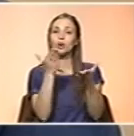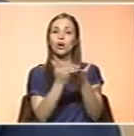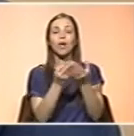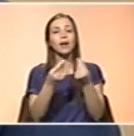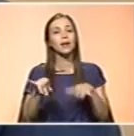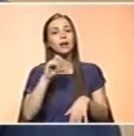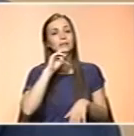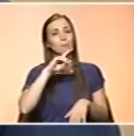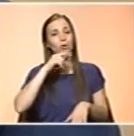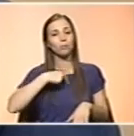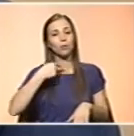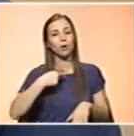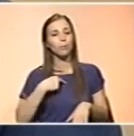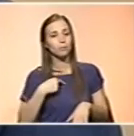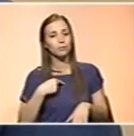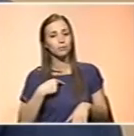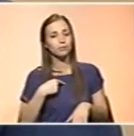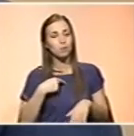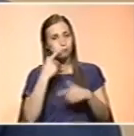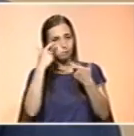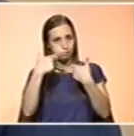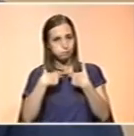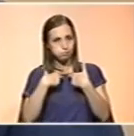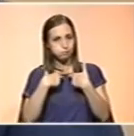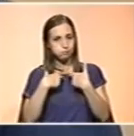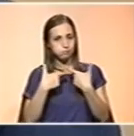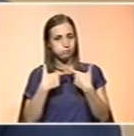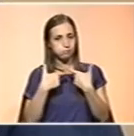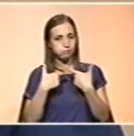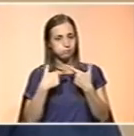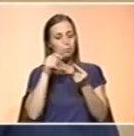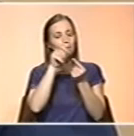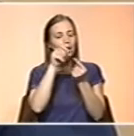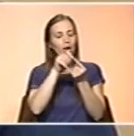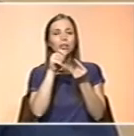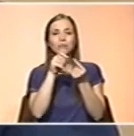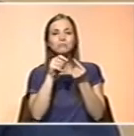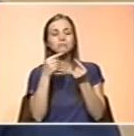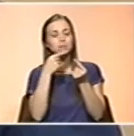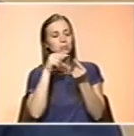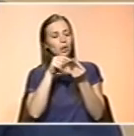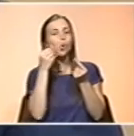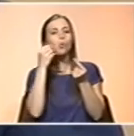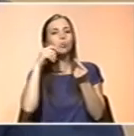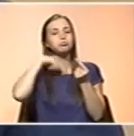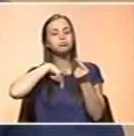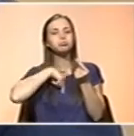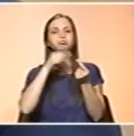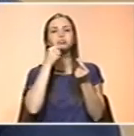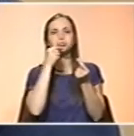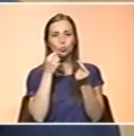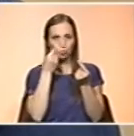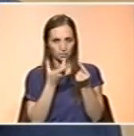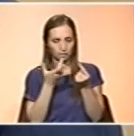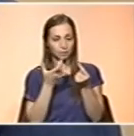começar a fazer a determinação da glicemia capilar, portanto, dar uma picadinha no dedo e ver como é que está a sua glicose no sangue. Aos